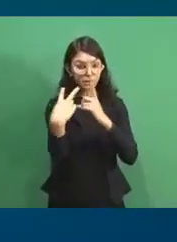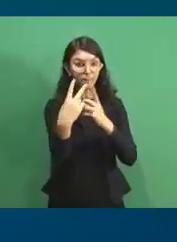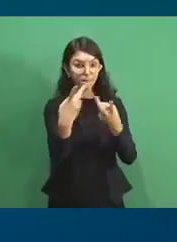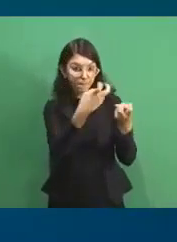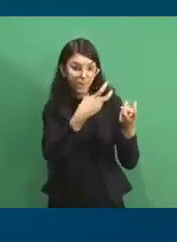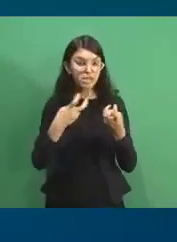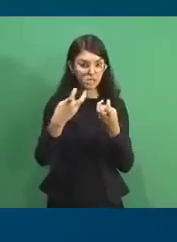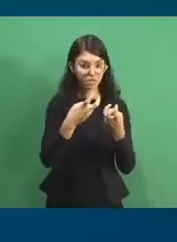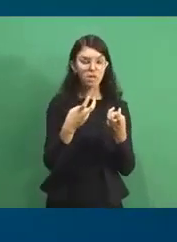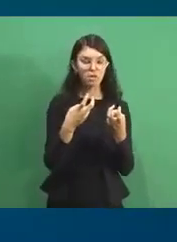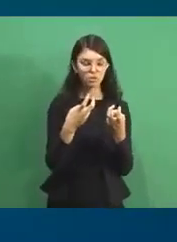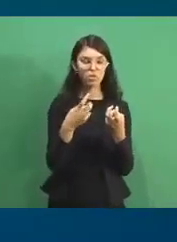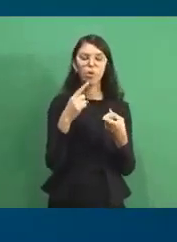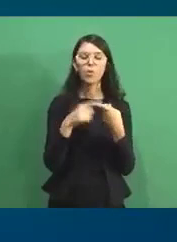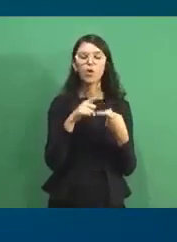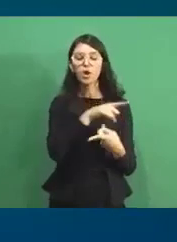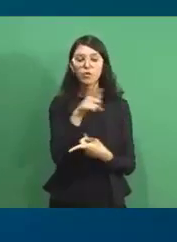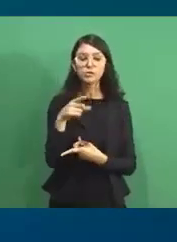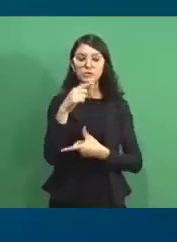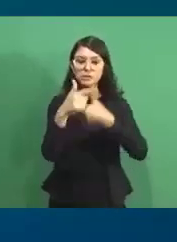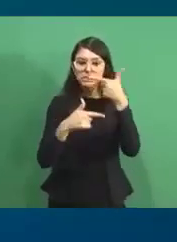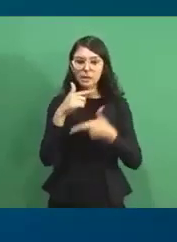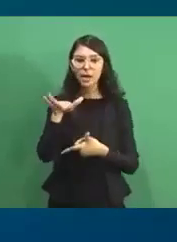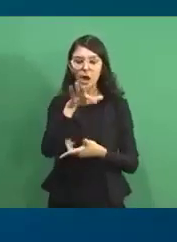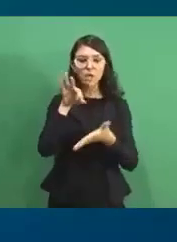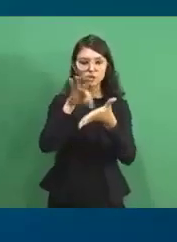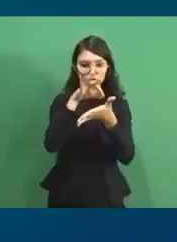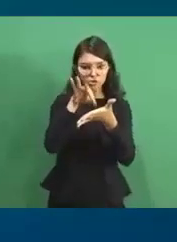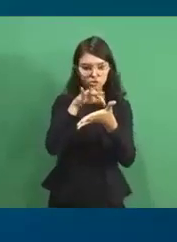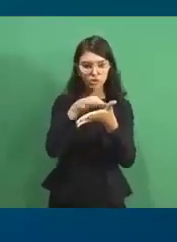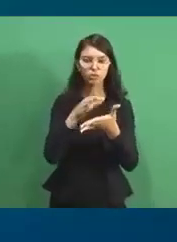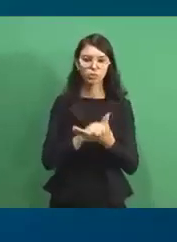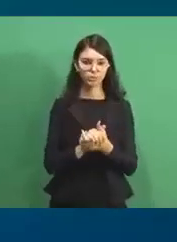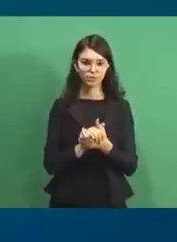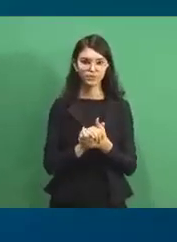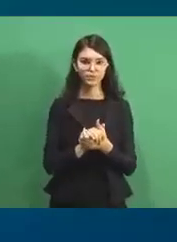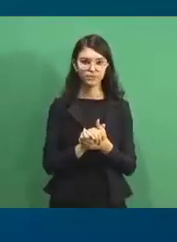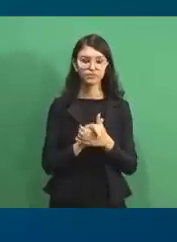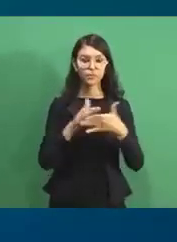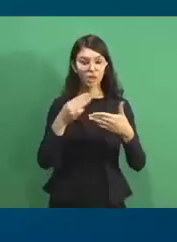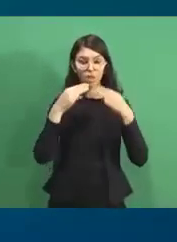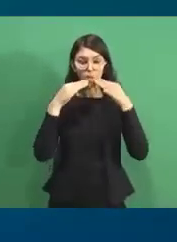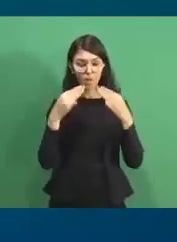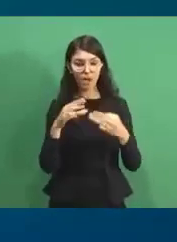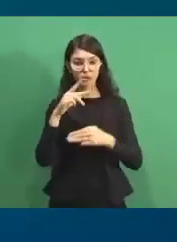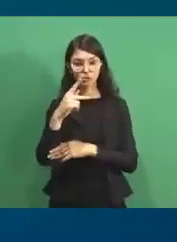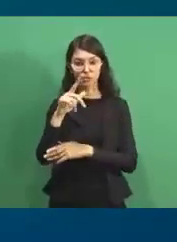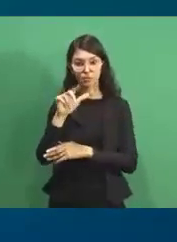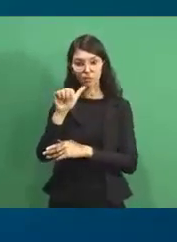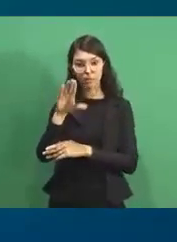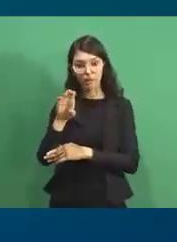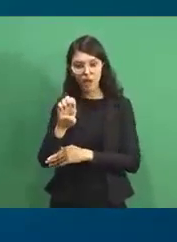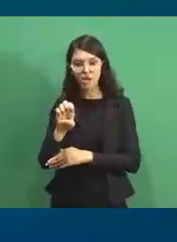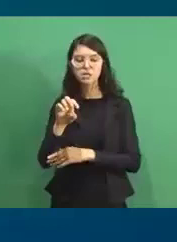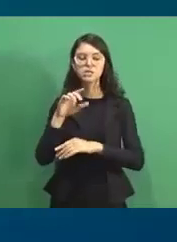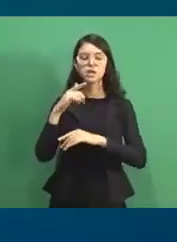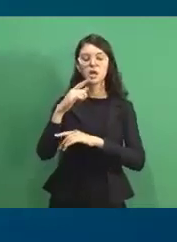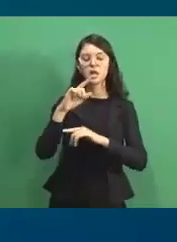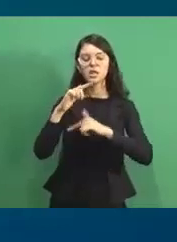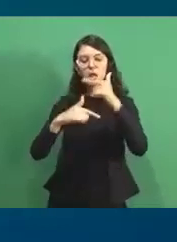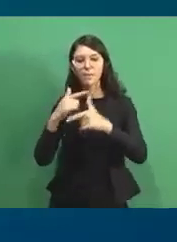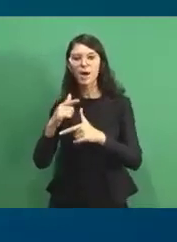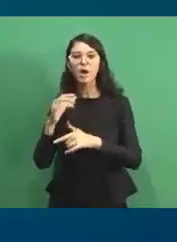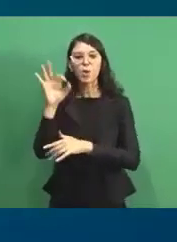vocês estão trabalhando numa ótica de assinatura. A maioria dos marketplaces vai estar trabalhando numa ótica de take rate, de uma